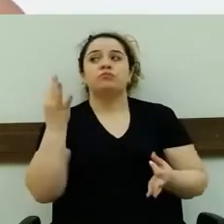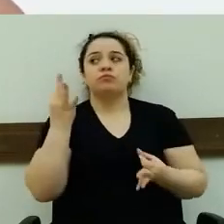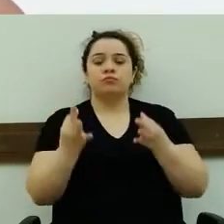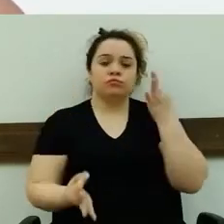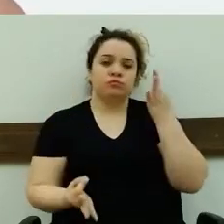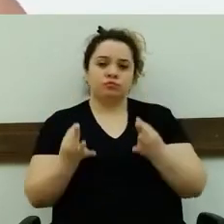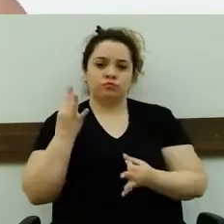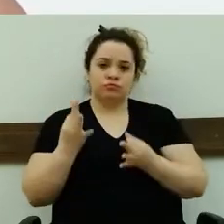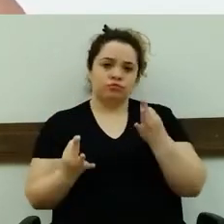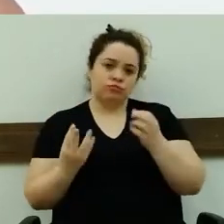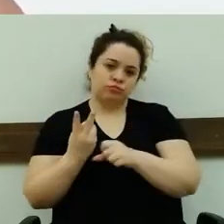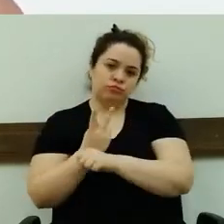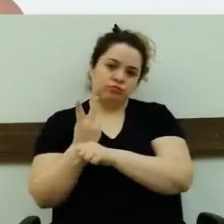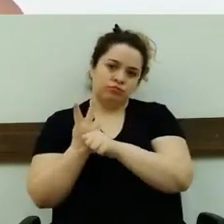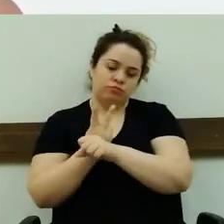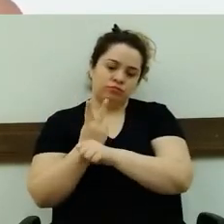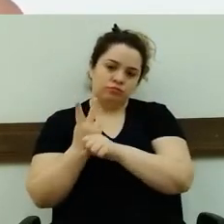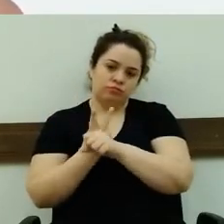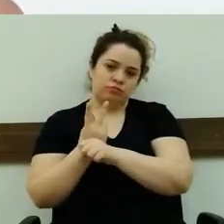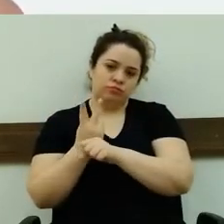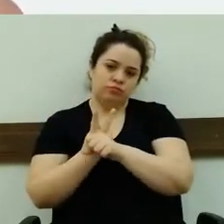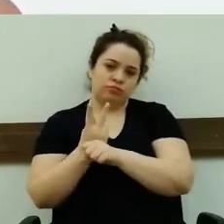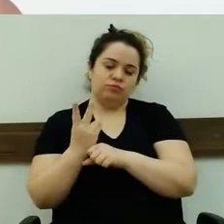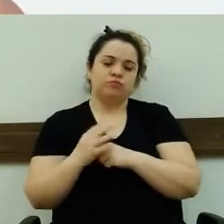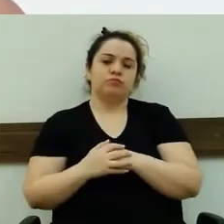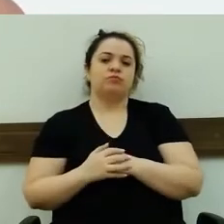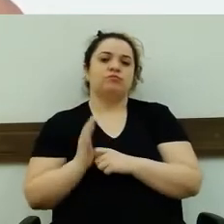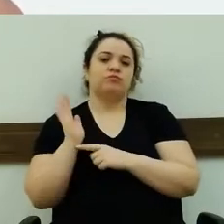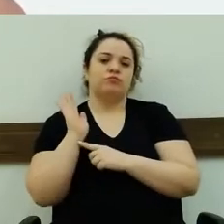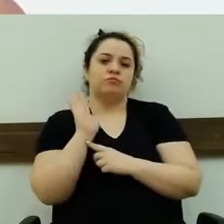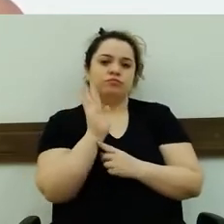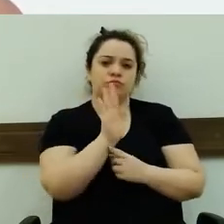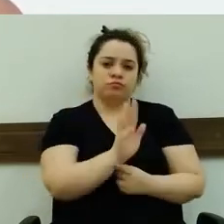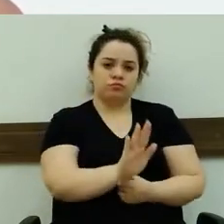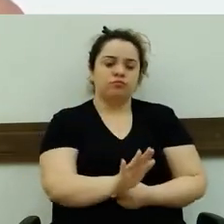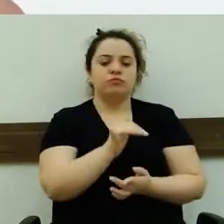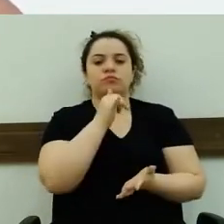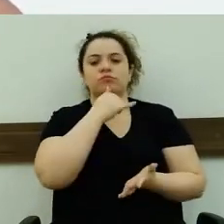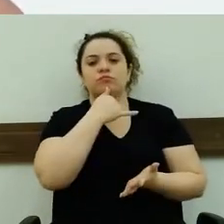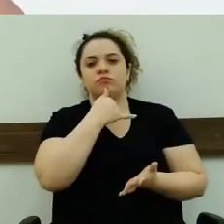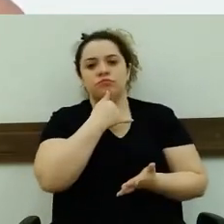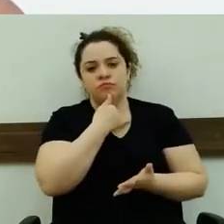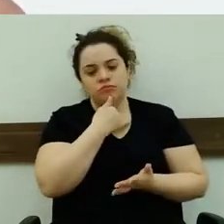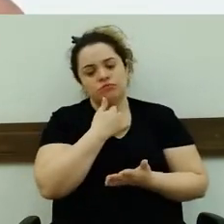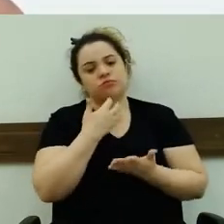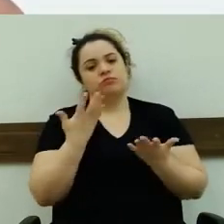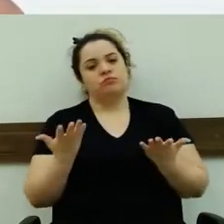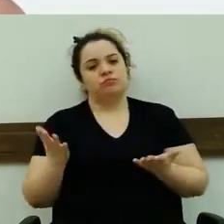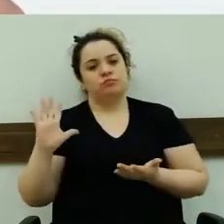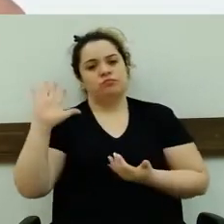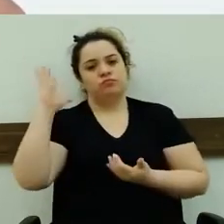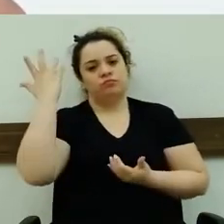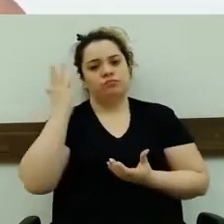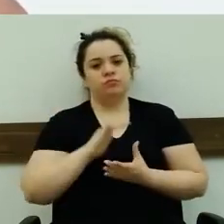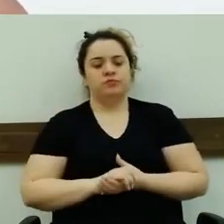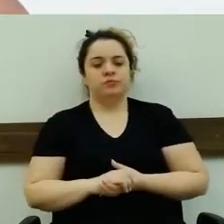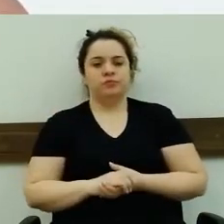e quando ela nos dá a tutela do pedido. Infelizmente é assim que funciona o nosso país.